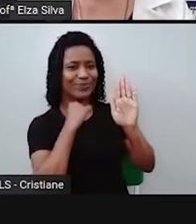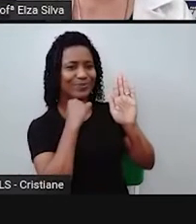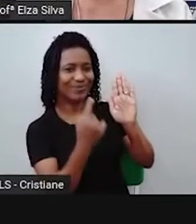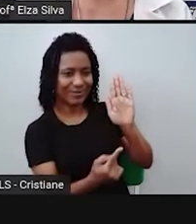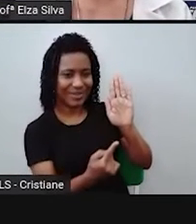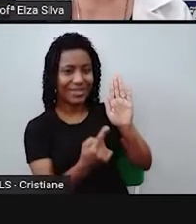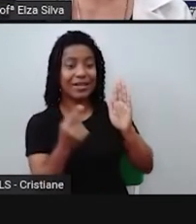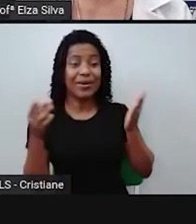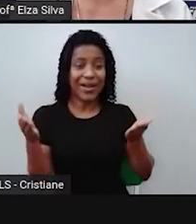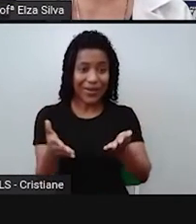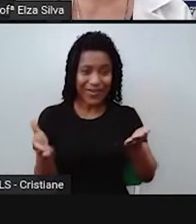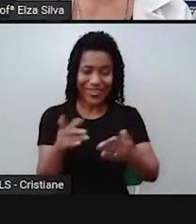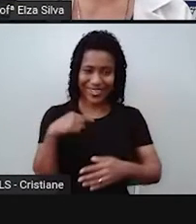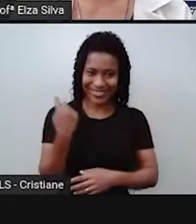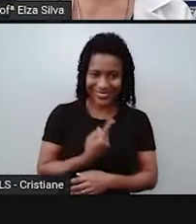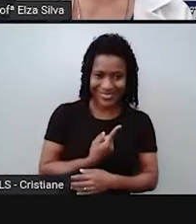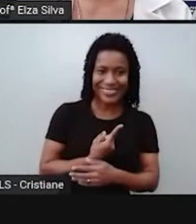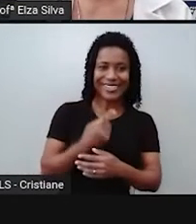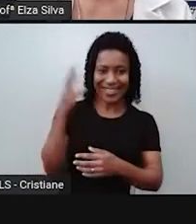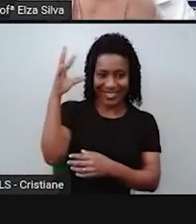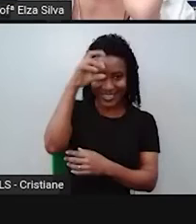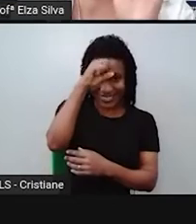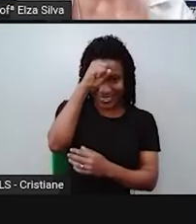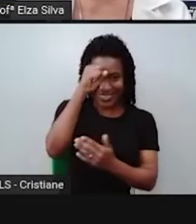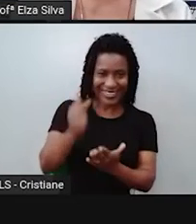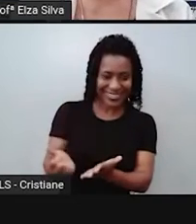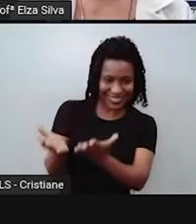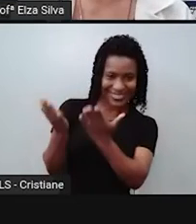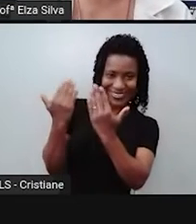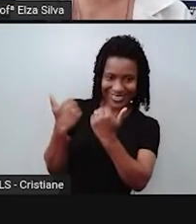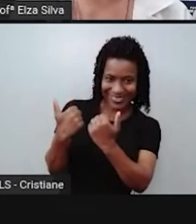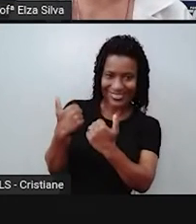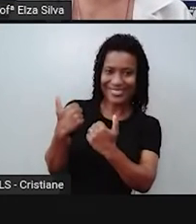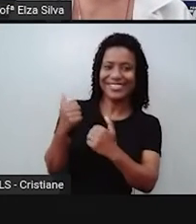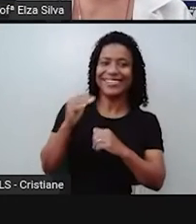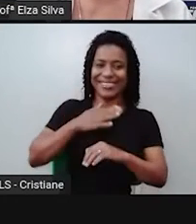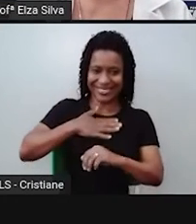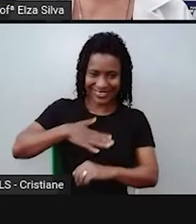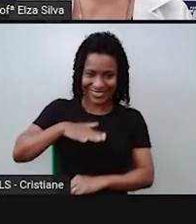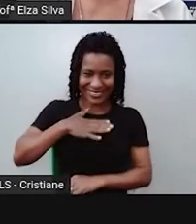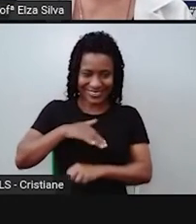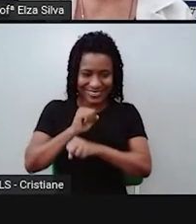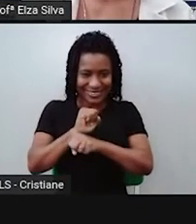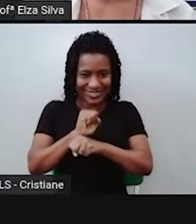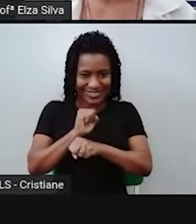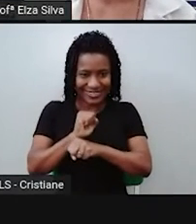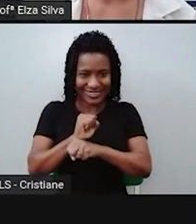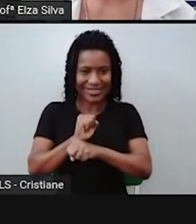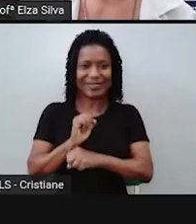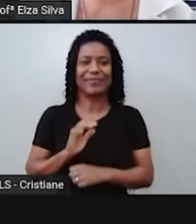Então, vamos juntos aprender um pouquinho sobre isto? Just a moment, please. Só um minutinho, por favor.